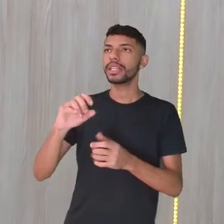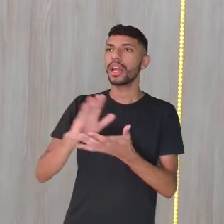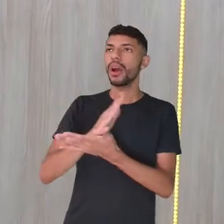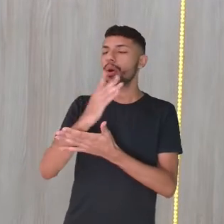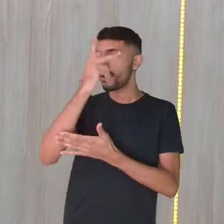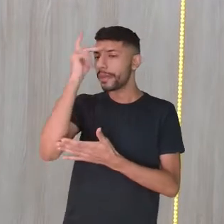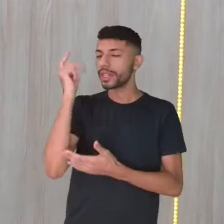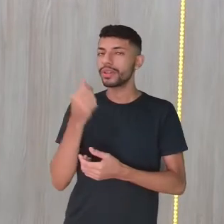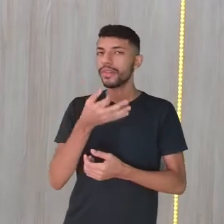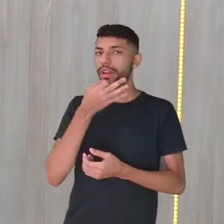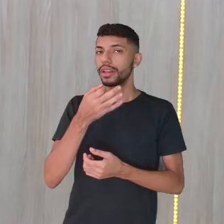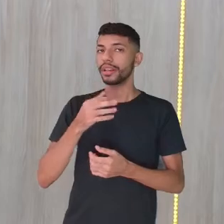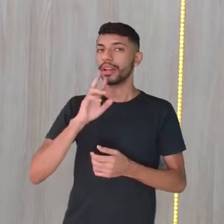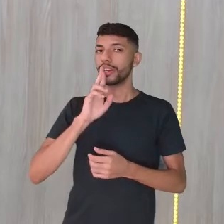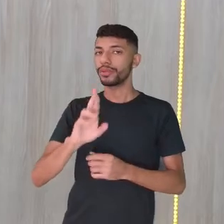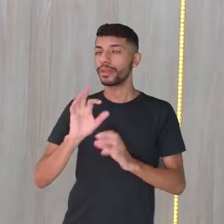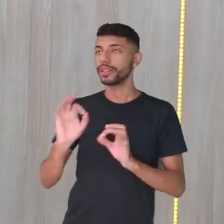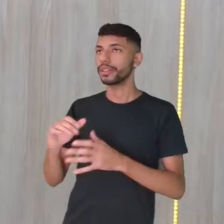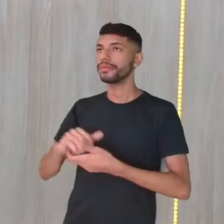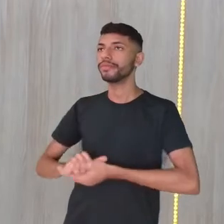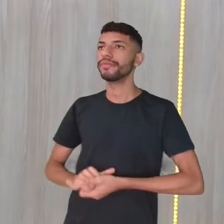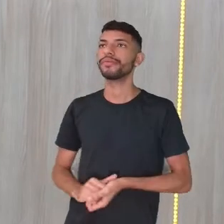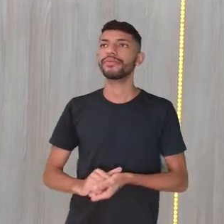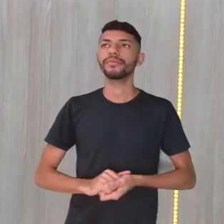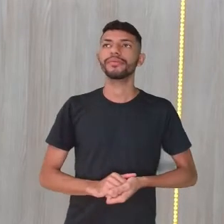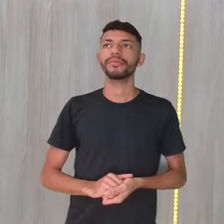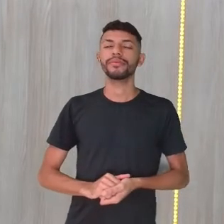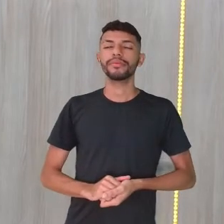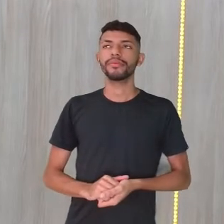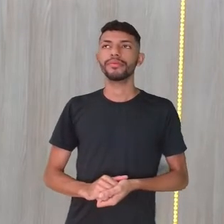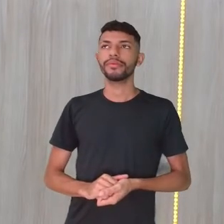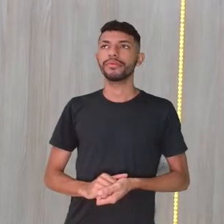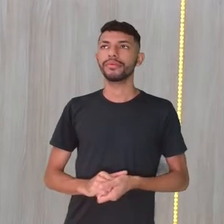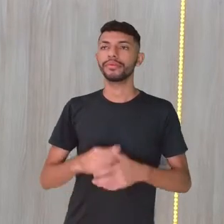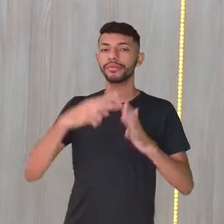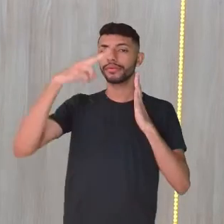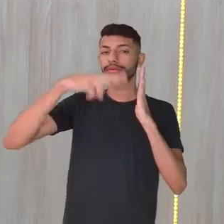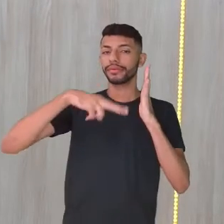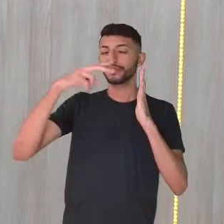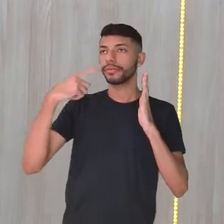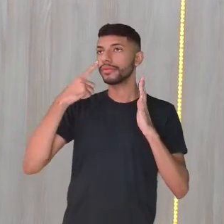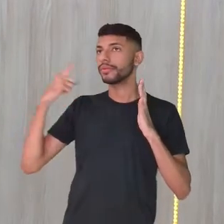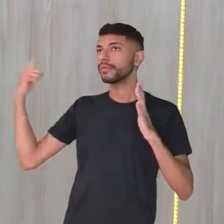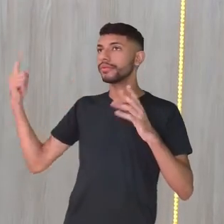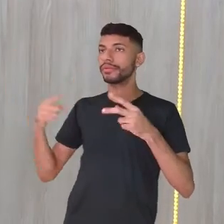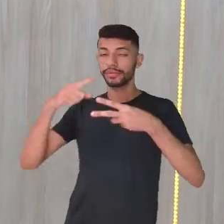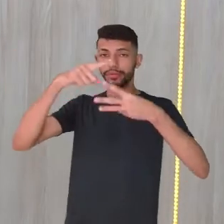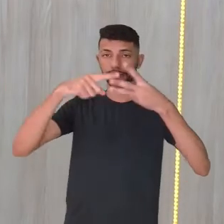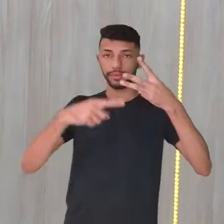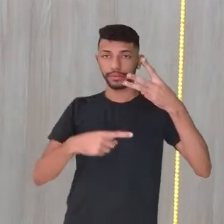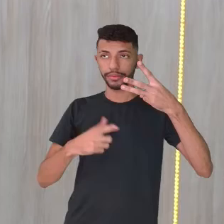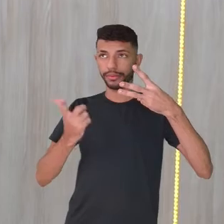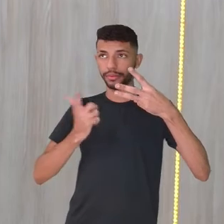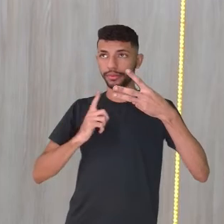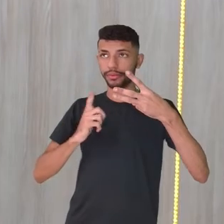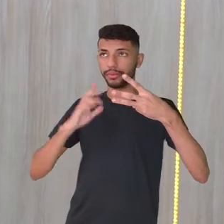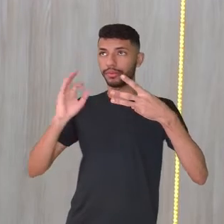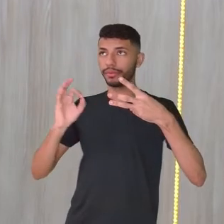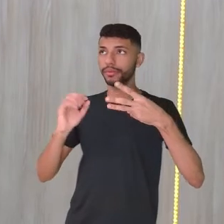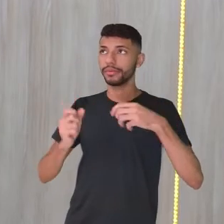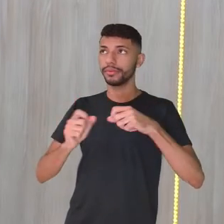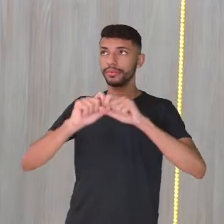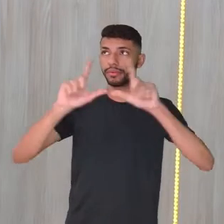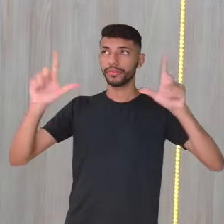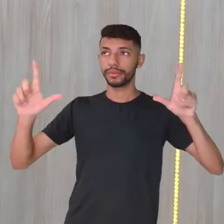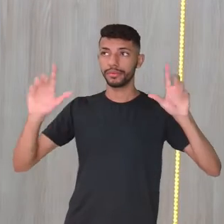com sangue no zóio para responder isso aqui. Temos aqui, leia as seguintes sentenças. Então, temos três sentenças aqui. O pessoal em casa, com tela